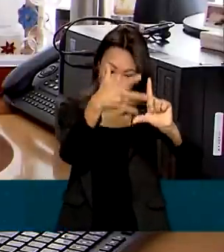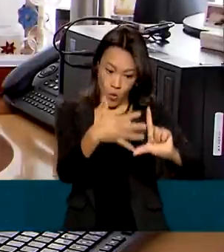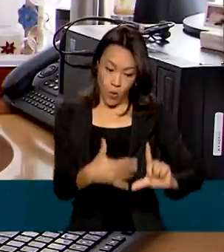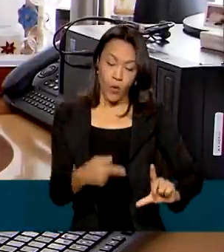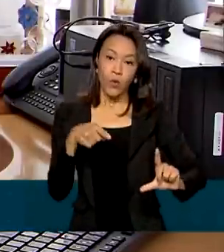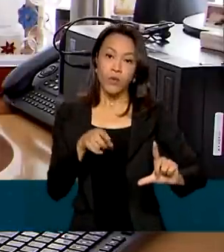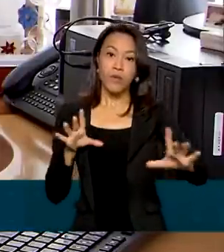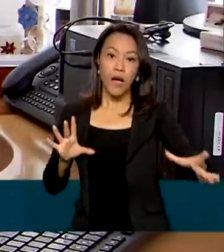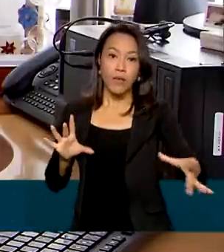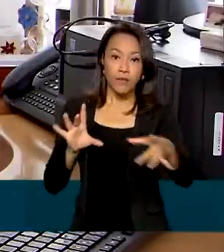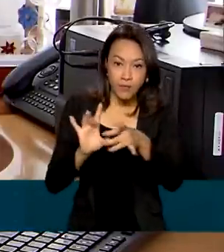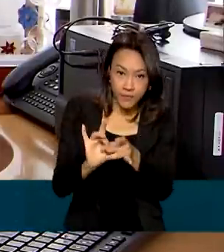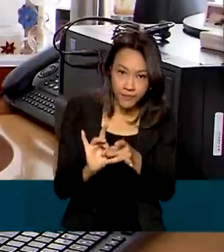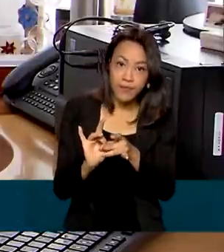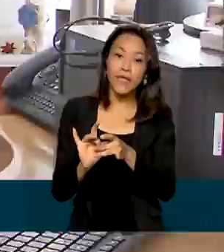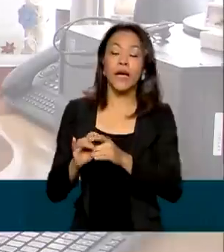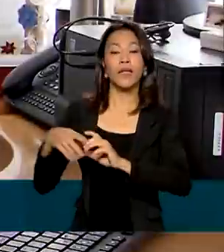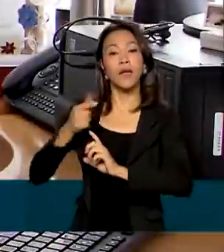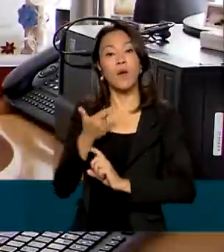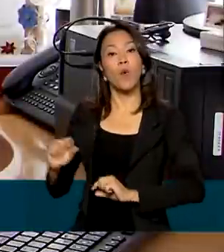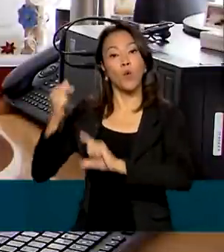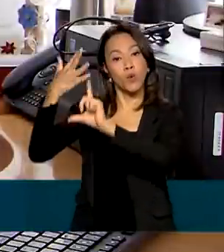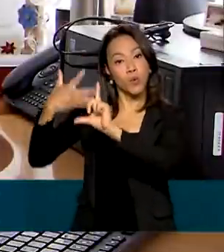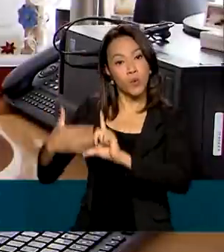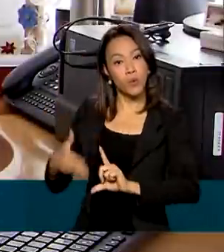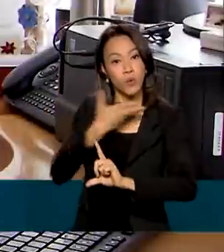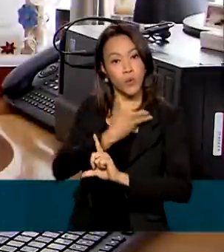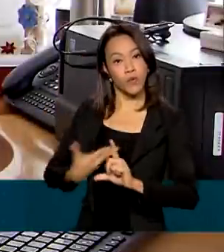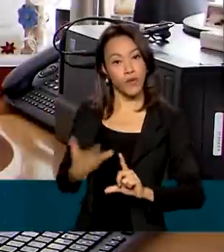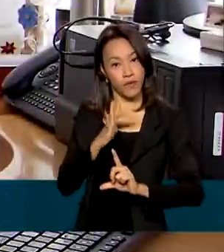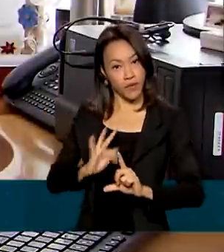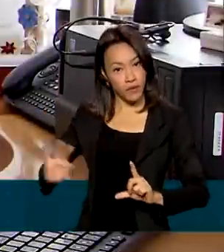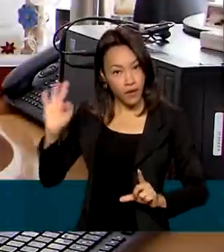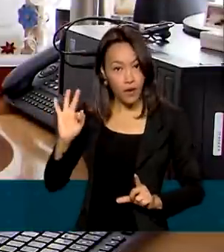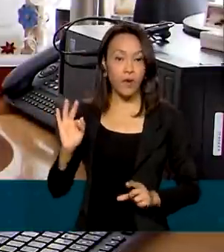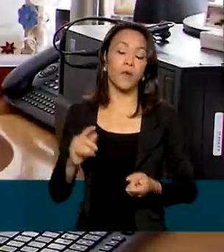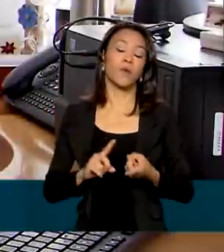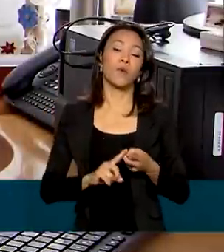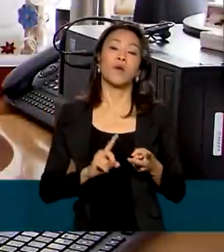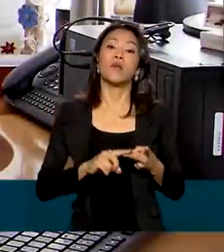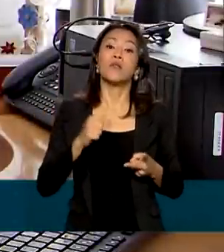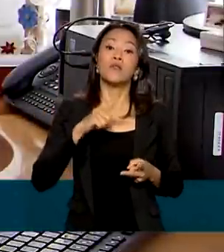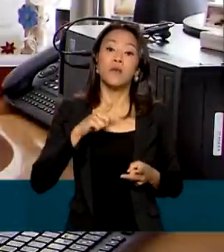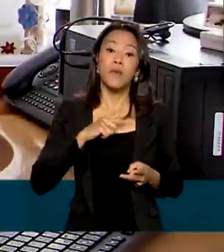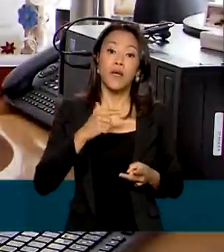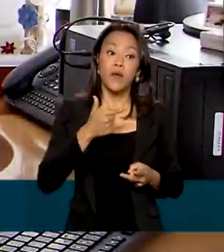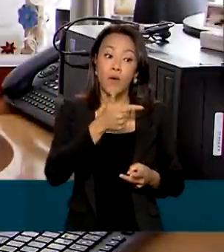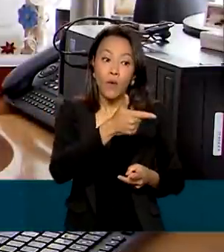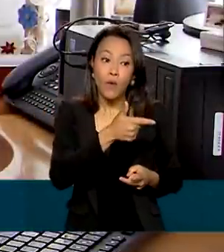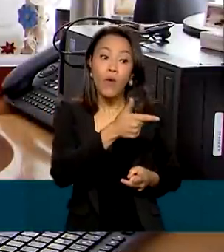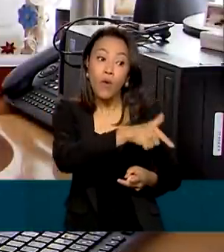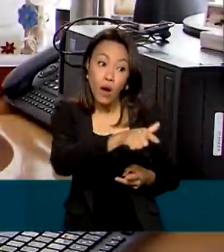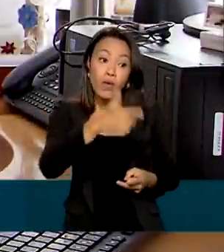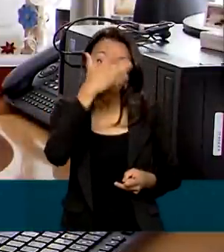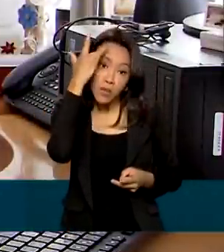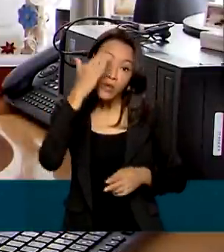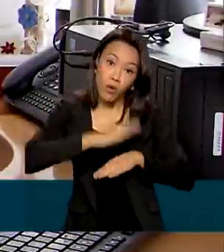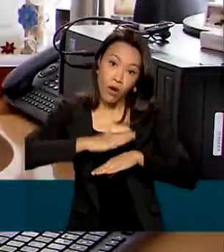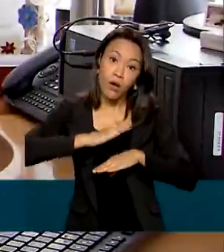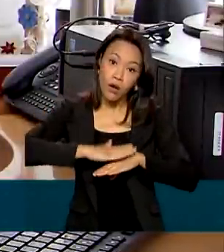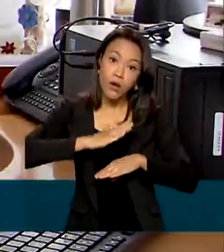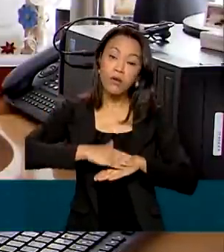integrado ao portal único do governo federal, não só, claro, prestadores de serviço que atuam nessa área, mas também os próprios migrantes